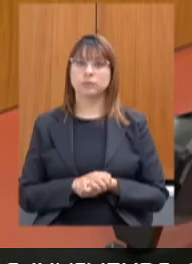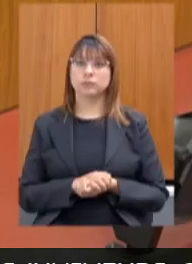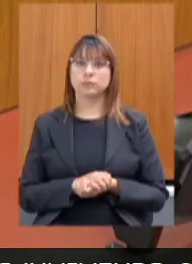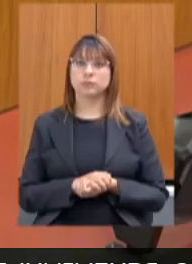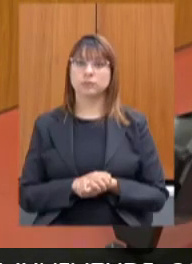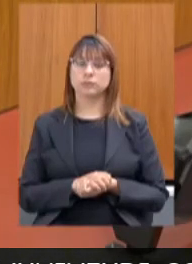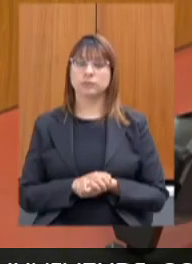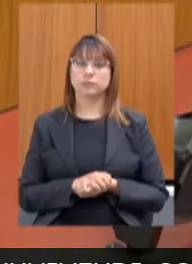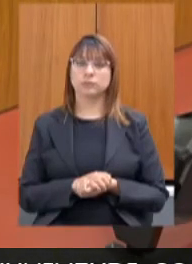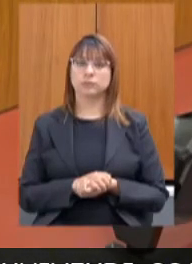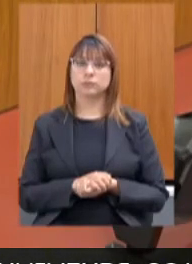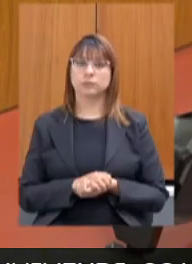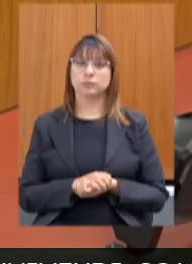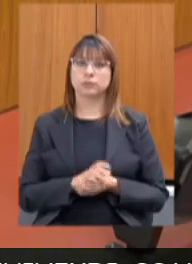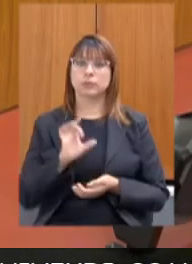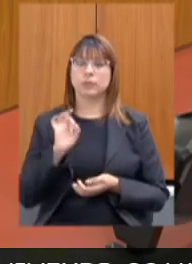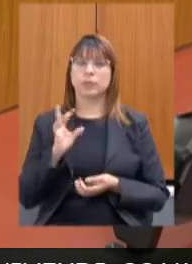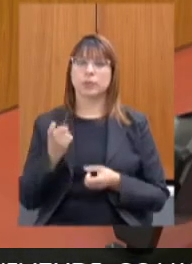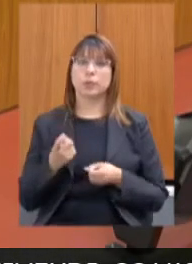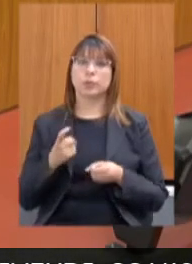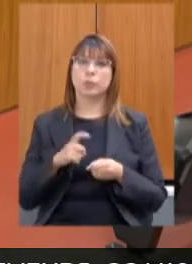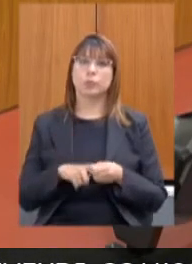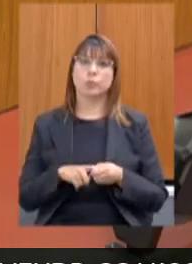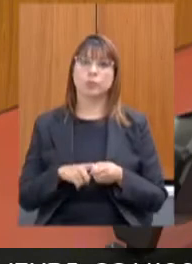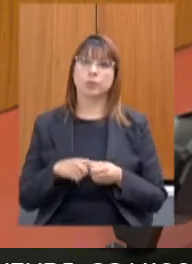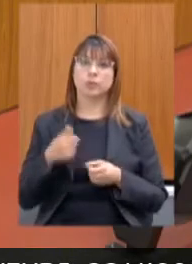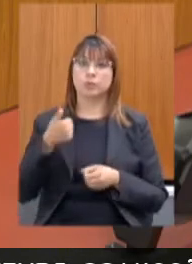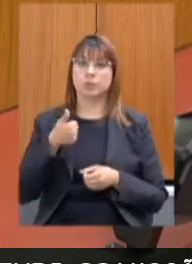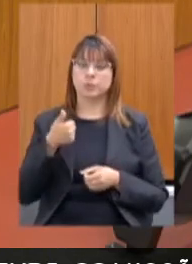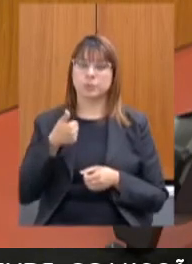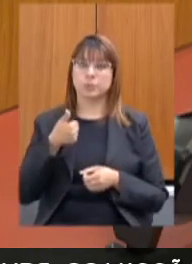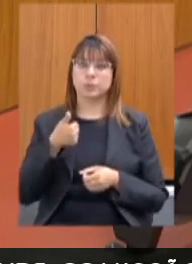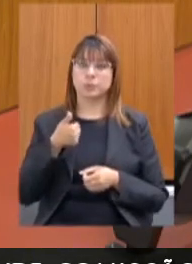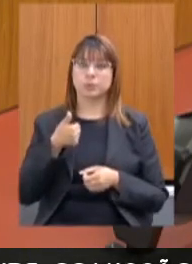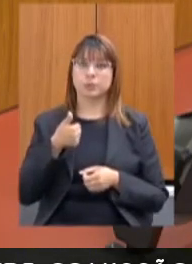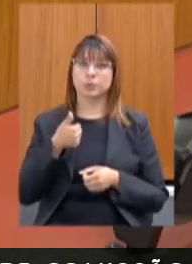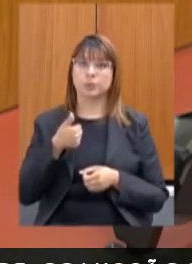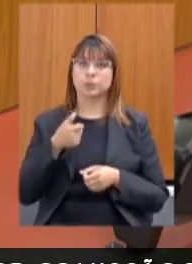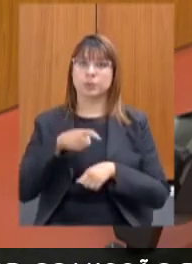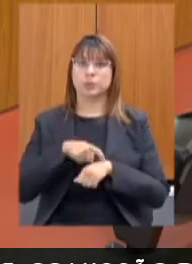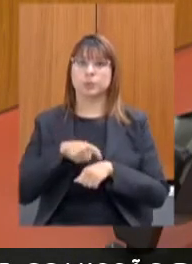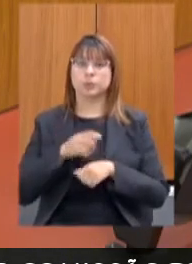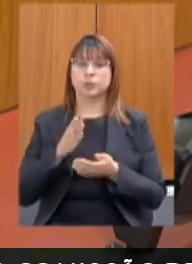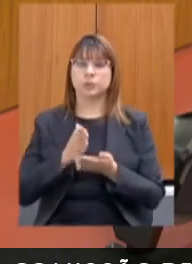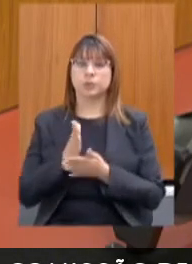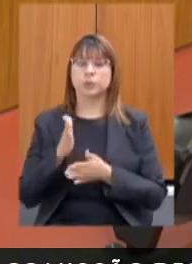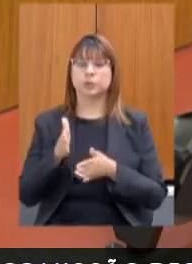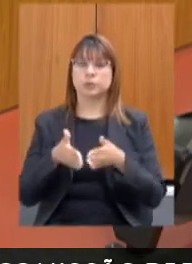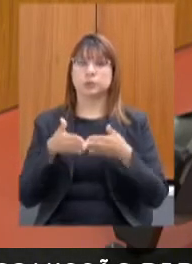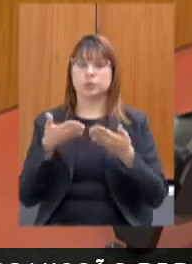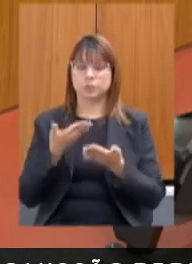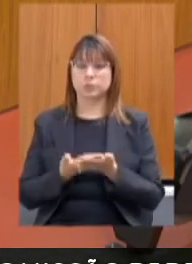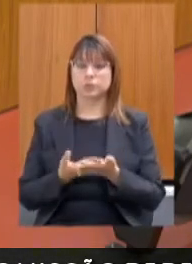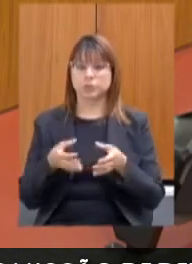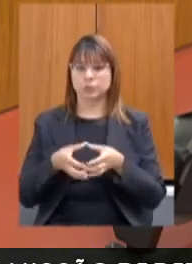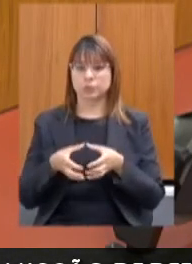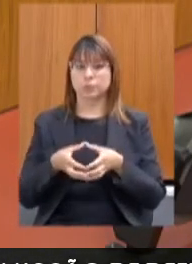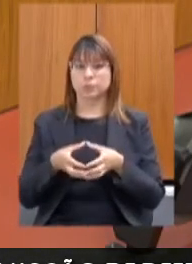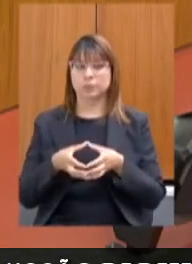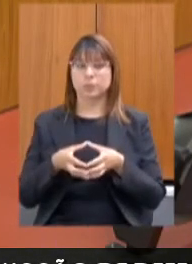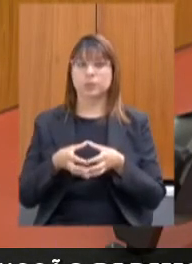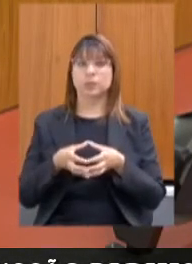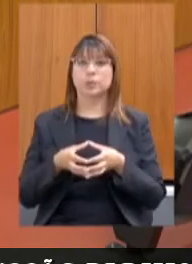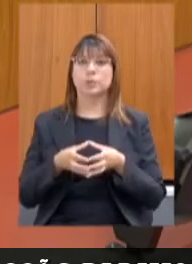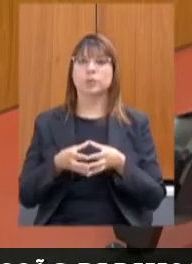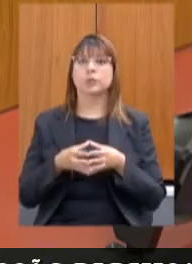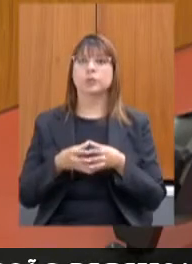Nós só vamos voltar, no primeiro bloco de aprovação dos requerimentos, na Comissão de Defesa da Pessoa com